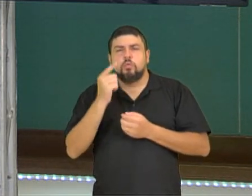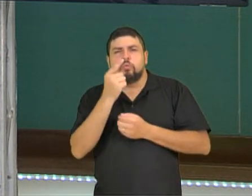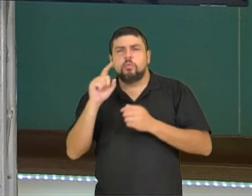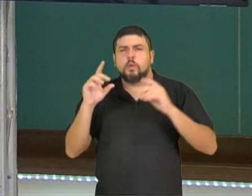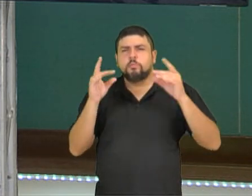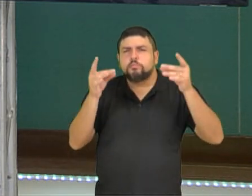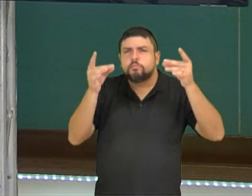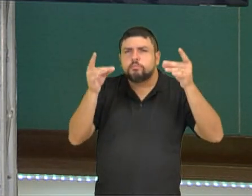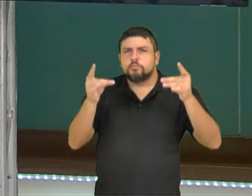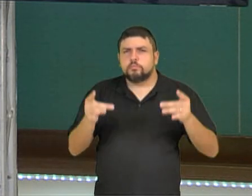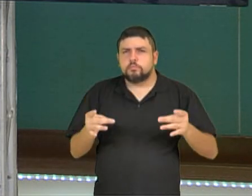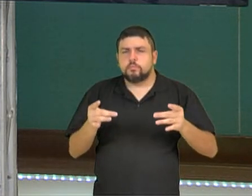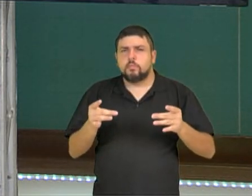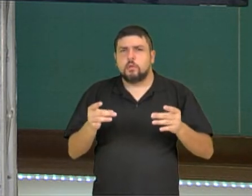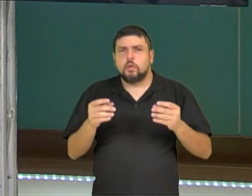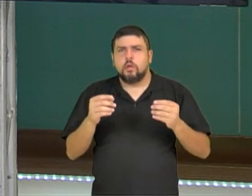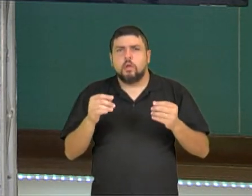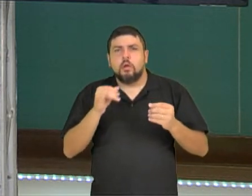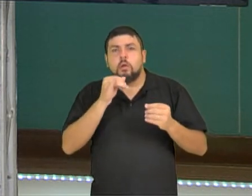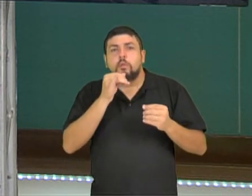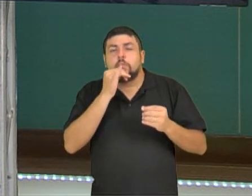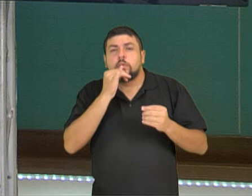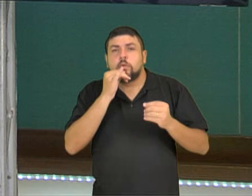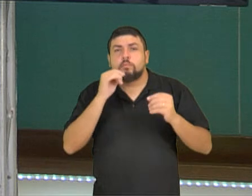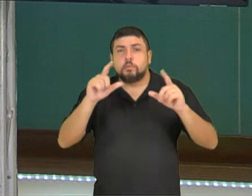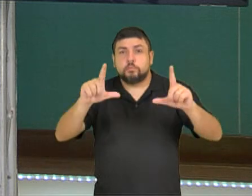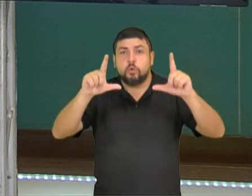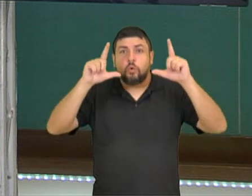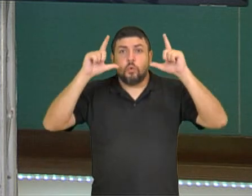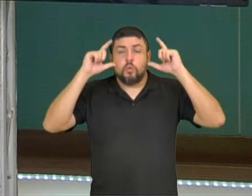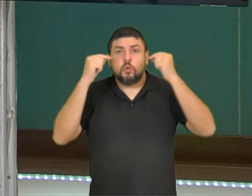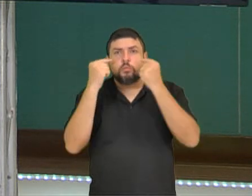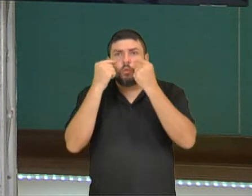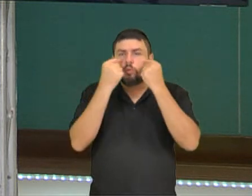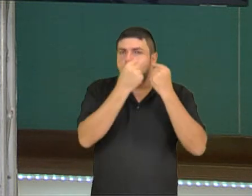um detalhe. No caso aqui, nós temos o olho, poderia ser uma mão, um dedo.